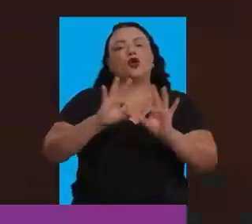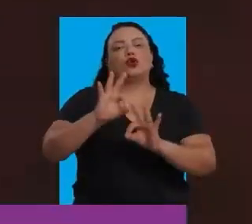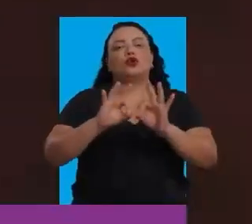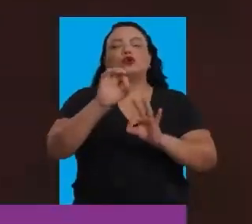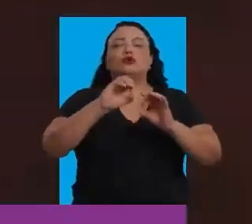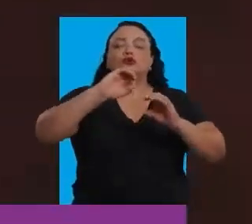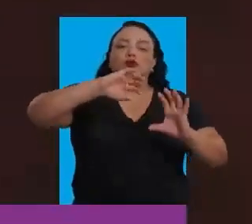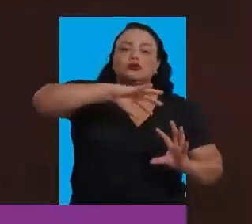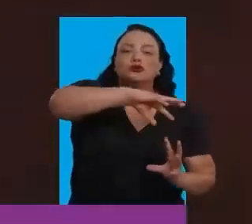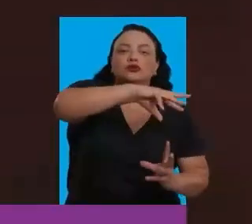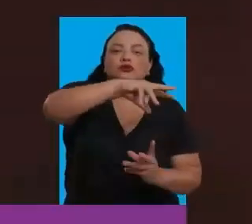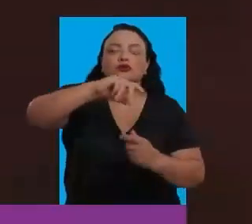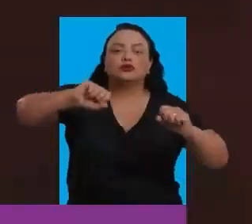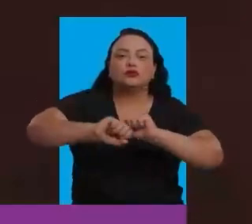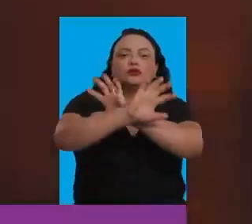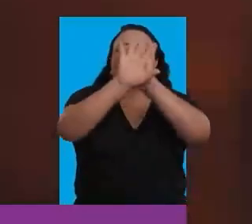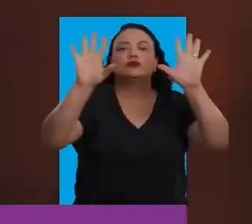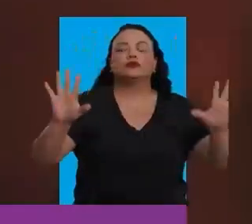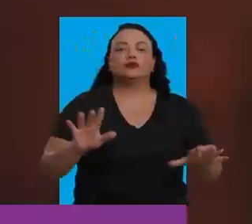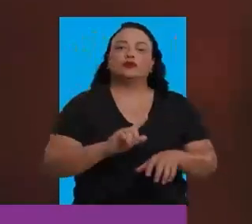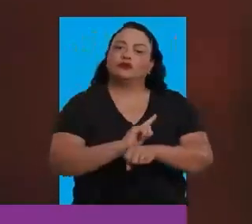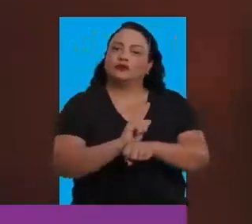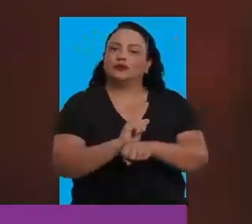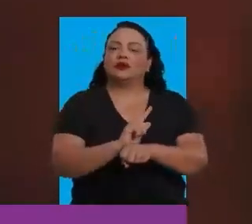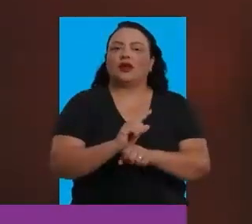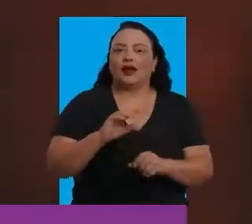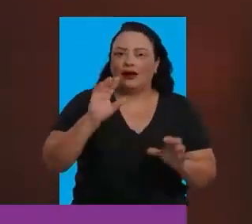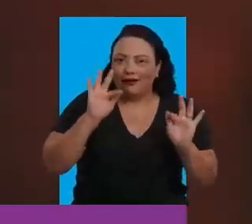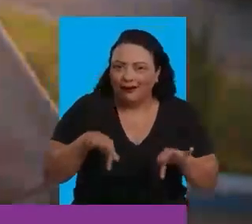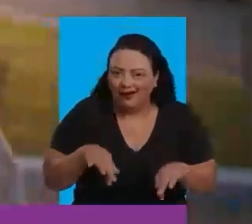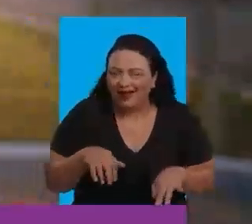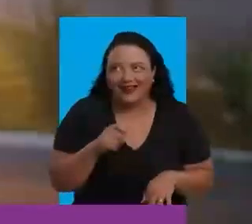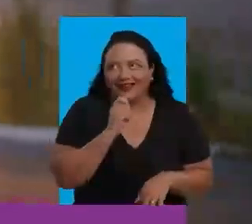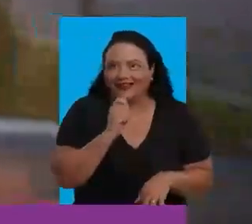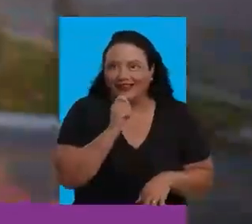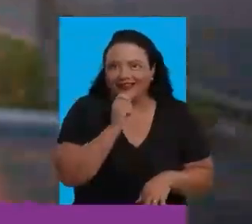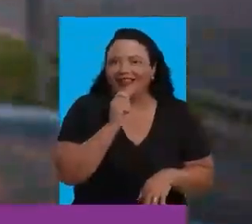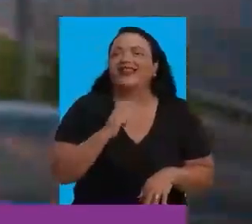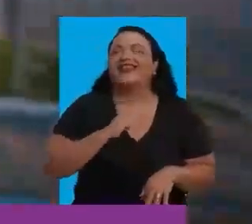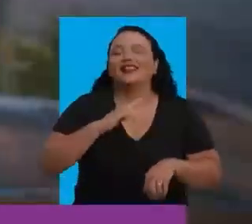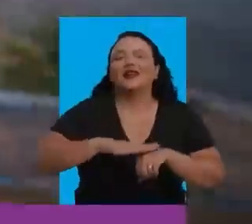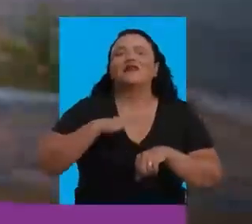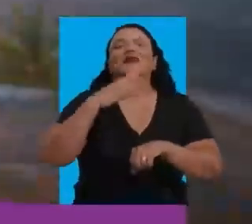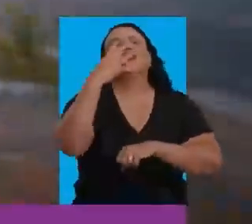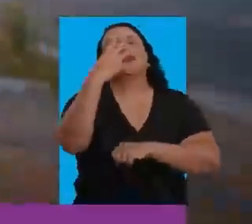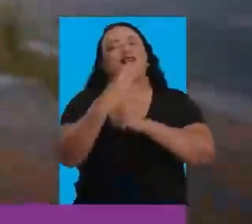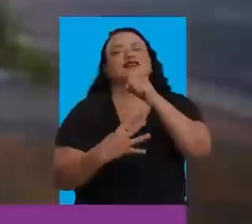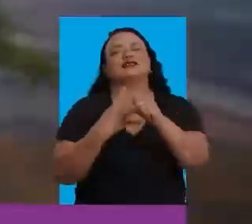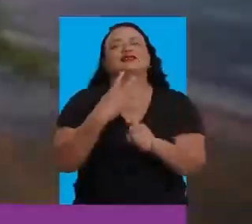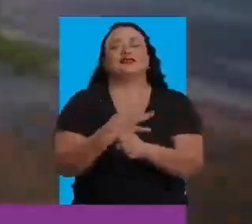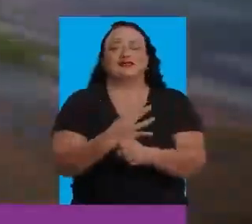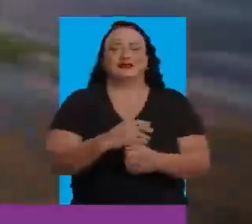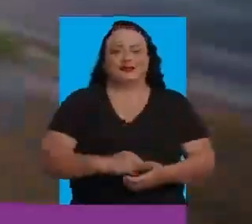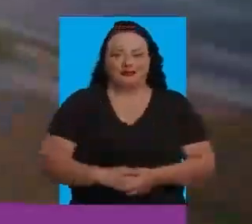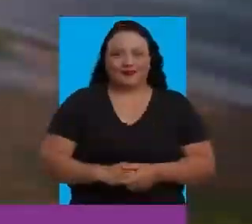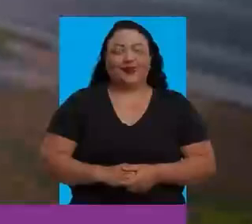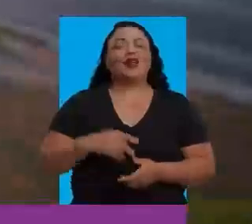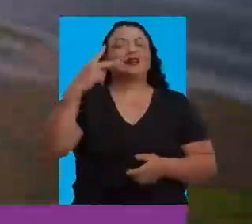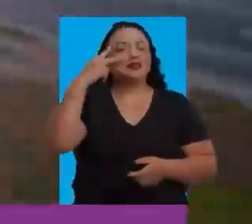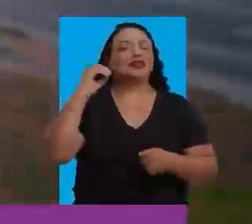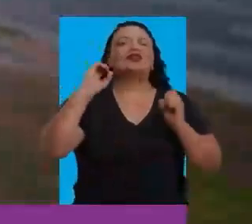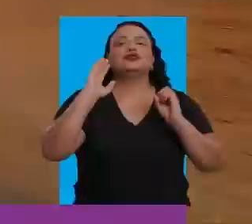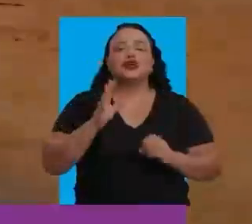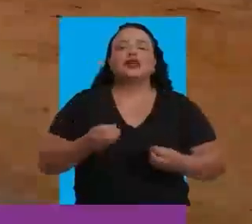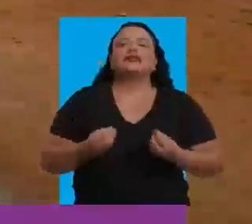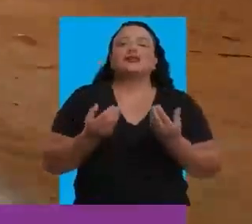organização internacional que promove a transparência na gestão pública. Pensa que tá acabando? Tá nada! Ainda tem mais quatro anos pela frente.